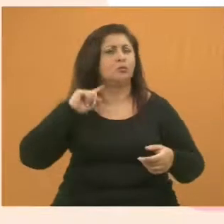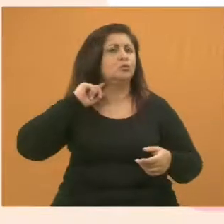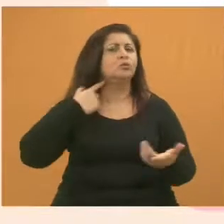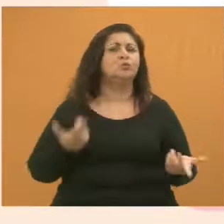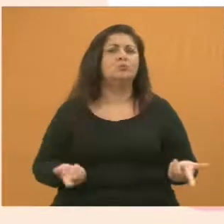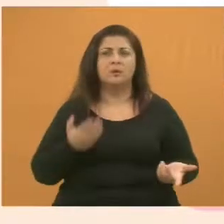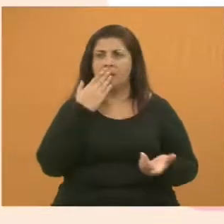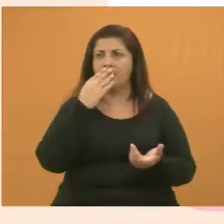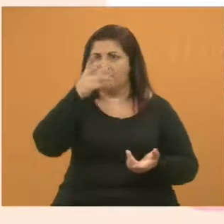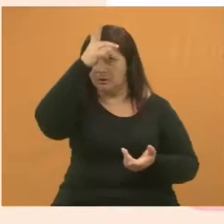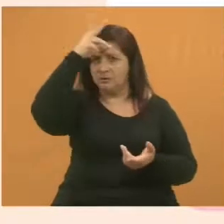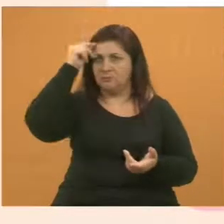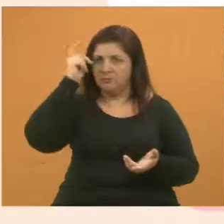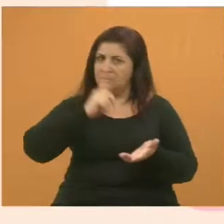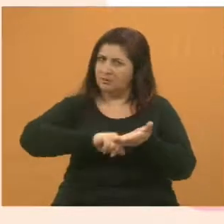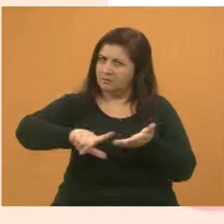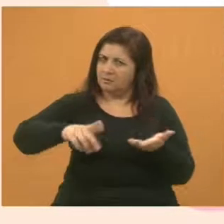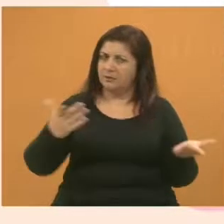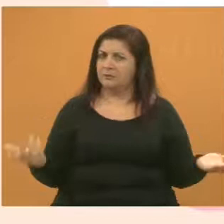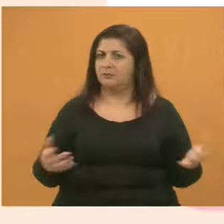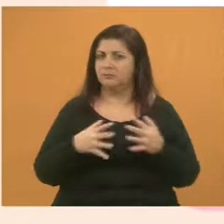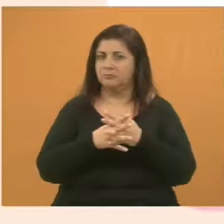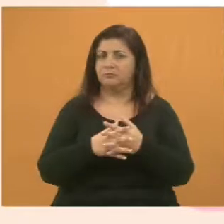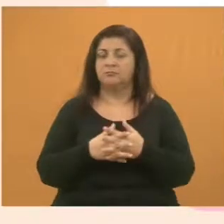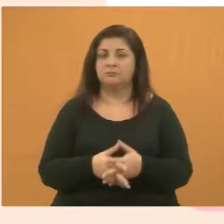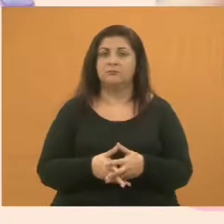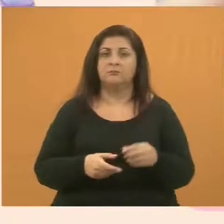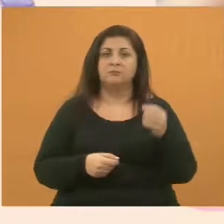limpeza. Fica difícil. Próximo.